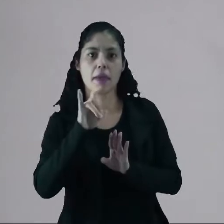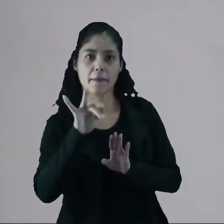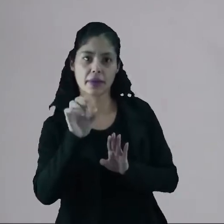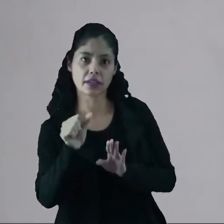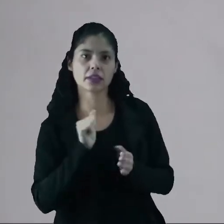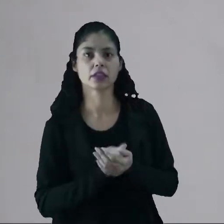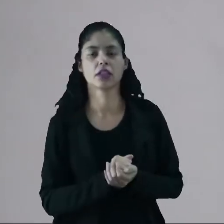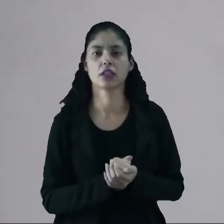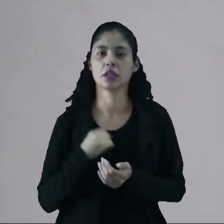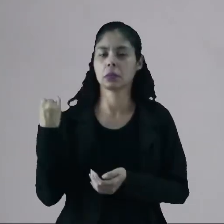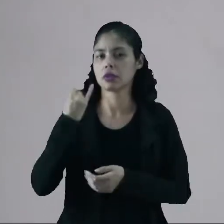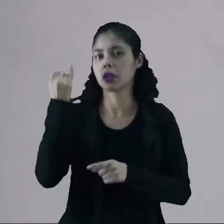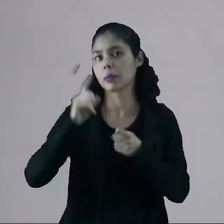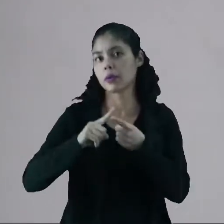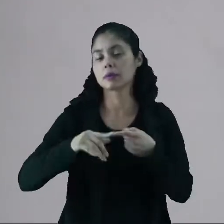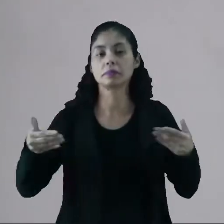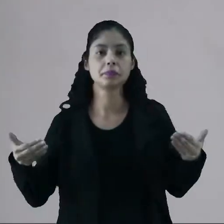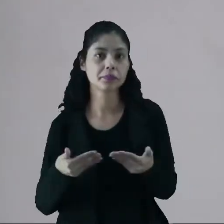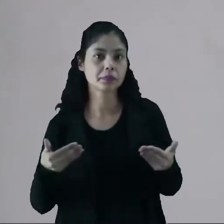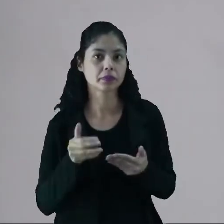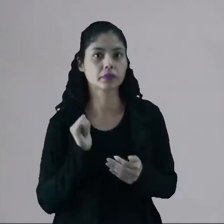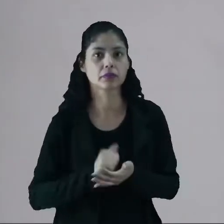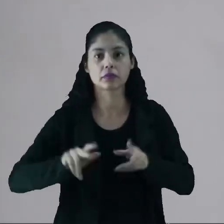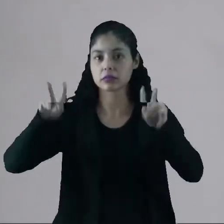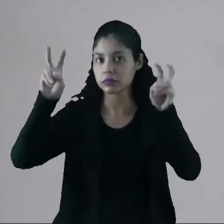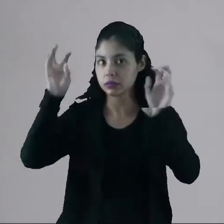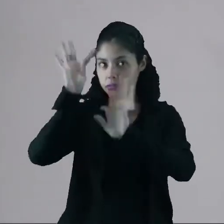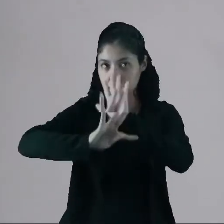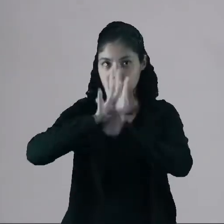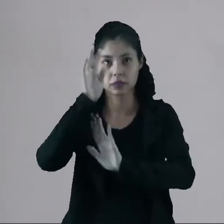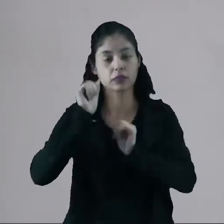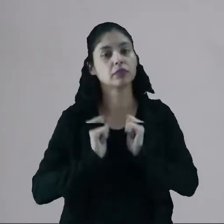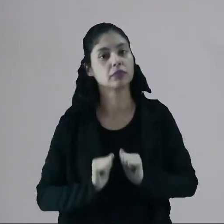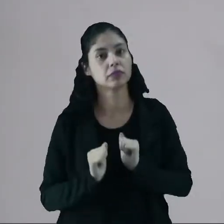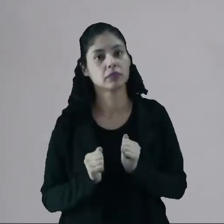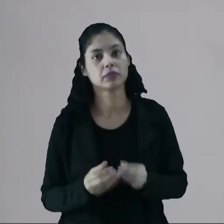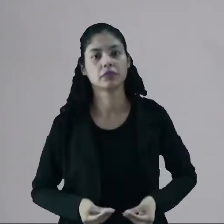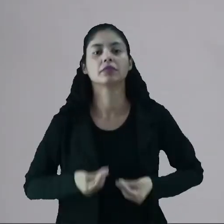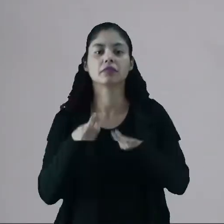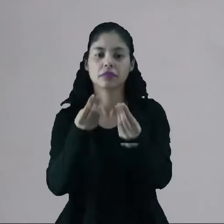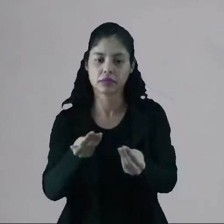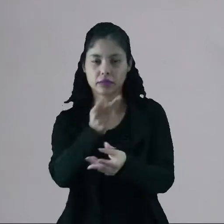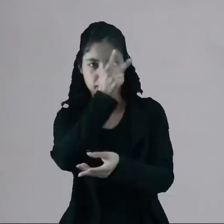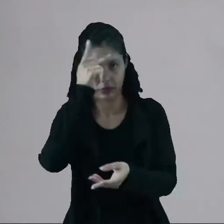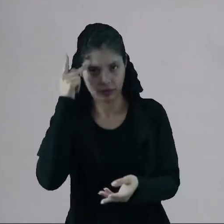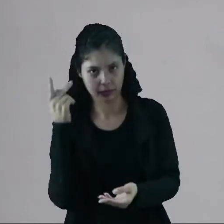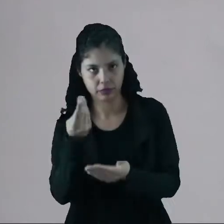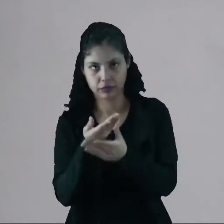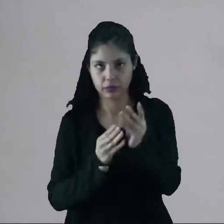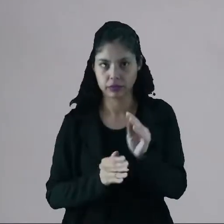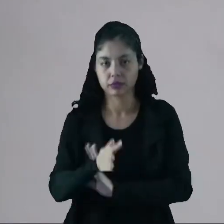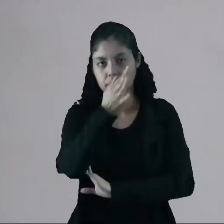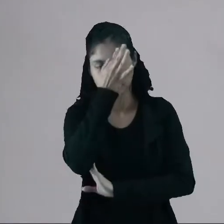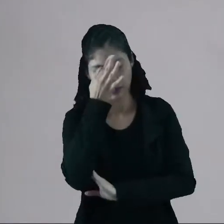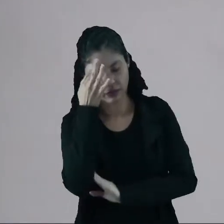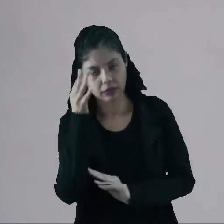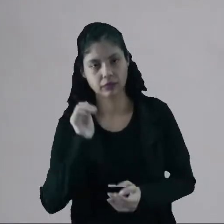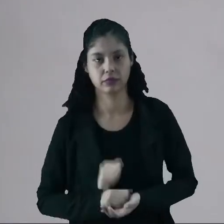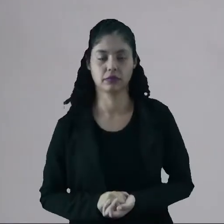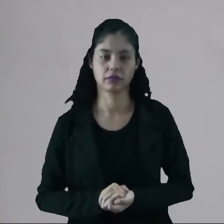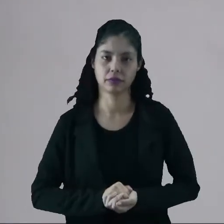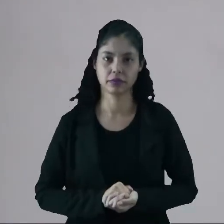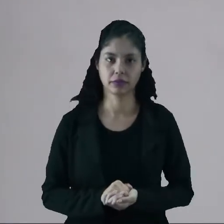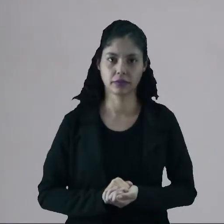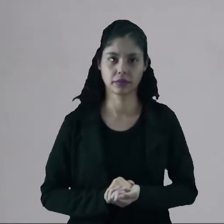ser super importante, porque agora os textos podem estar na mão das pessoas, os textos filosóficos,